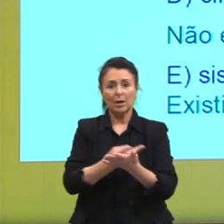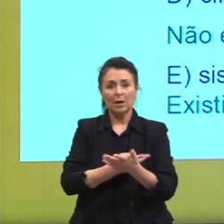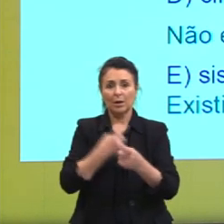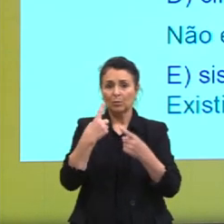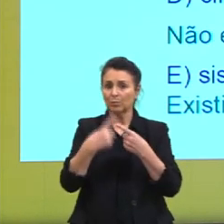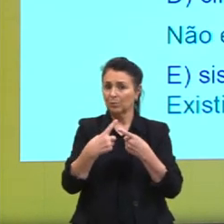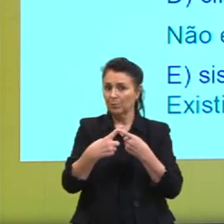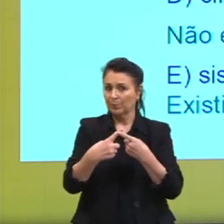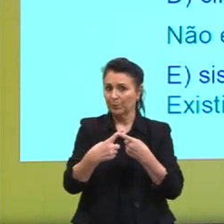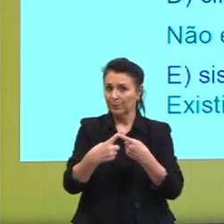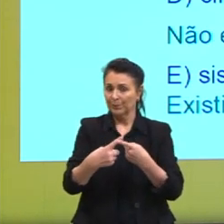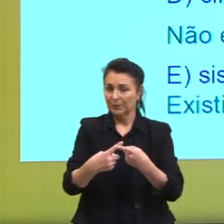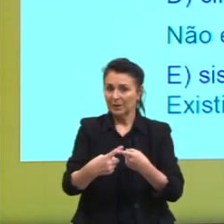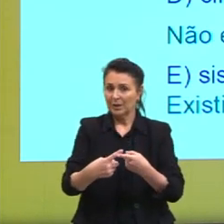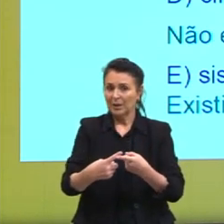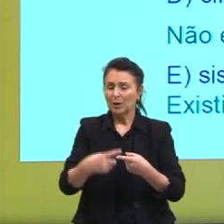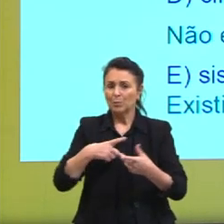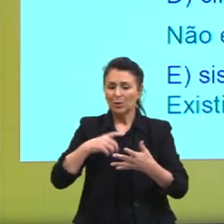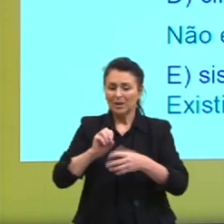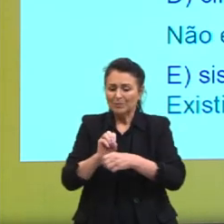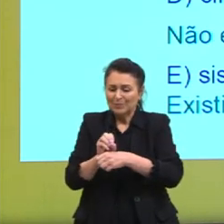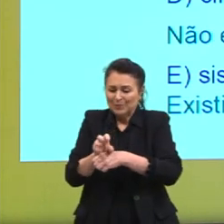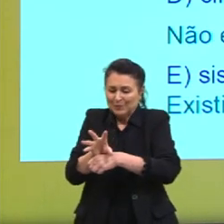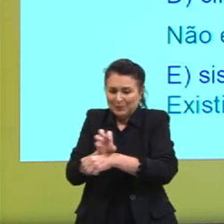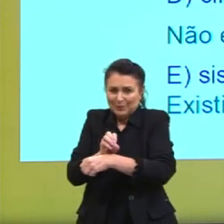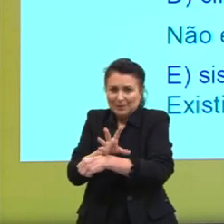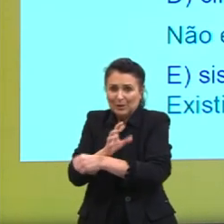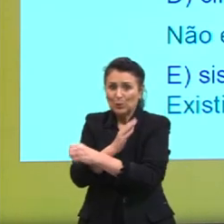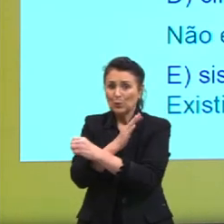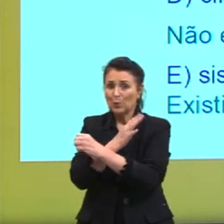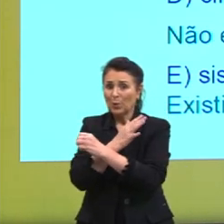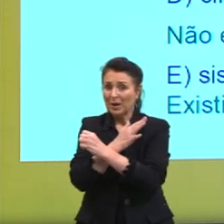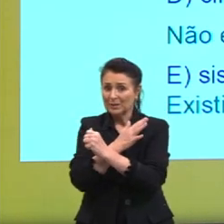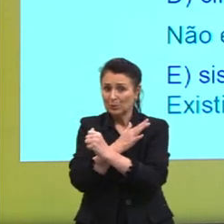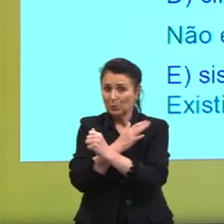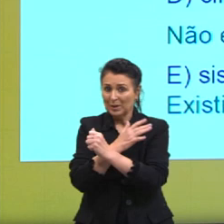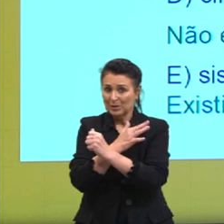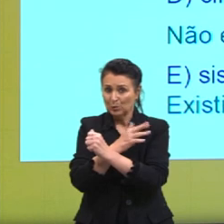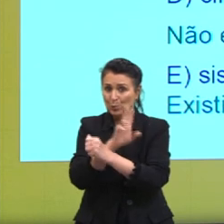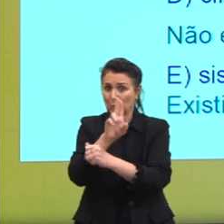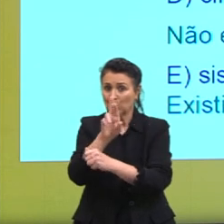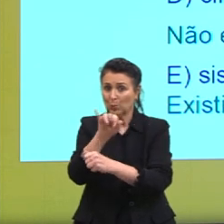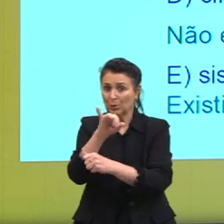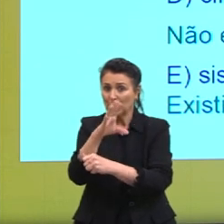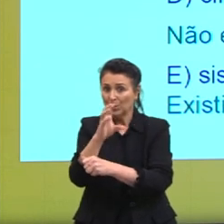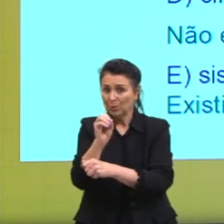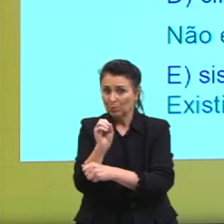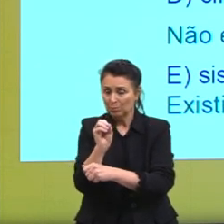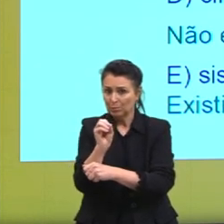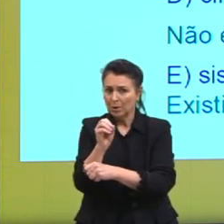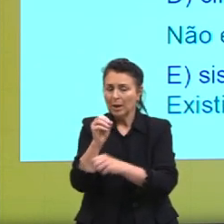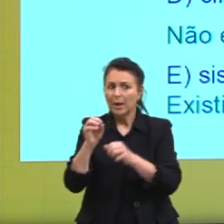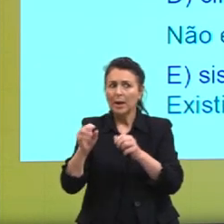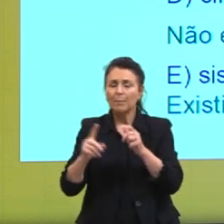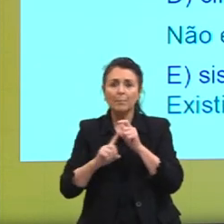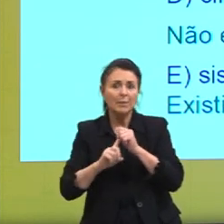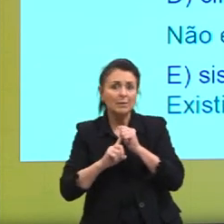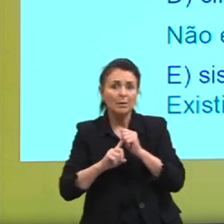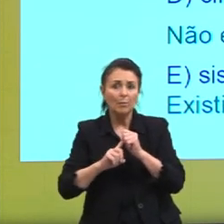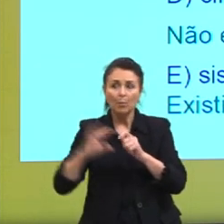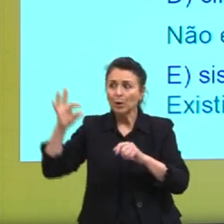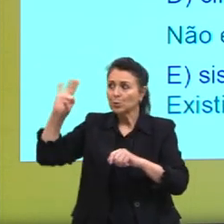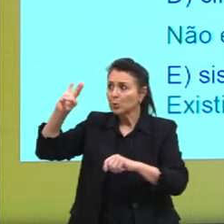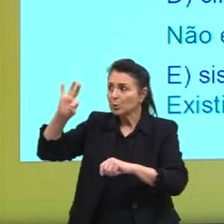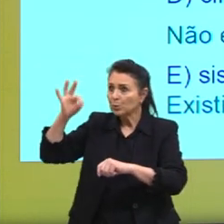Por quê? Porque a excreção do ácido úrico, ele vai ocorrer principalmente nos insetos. Não é uma